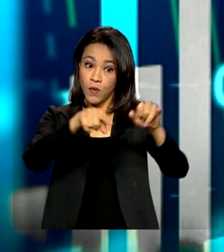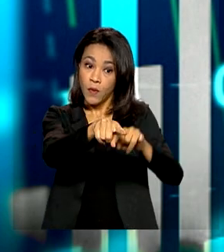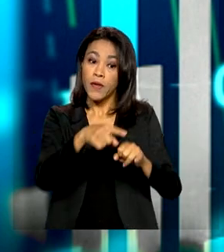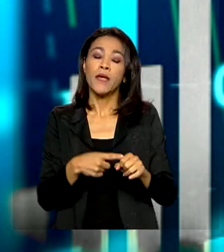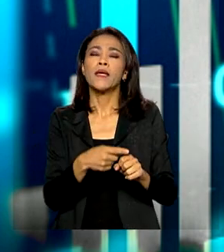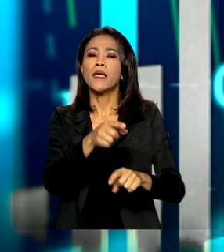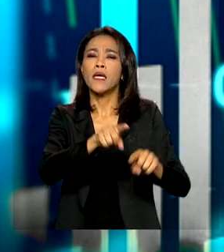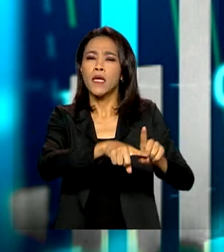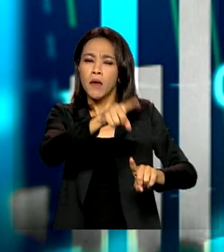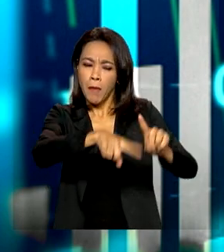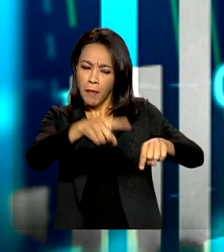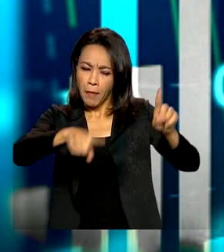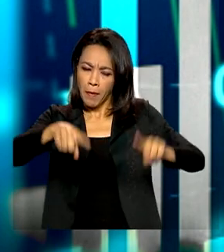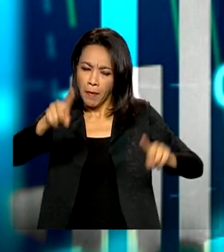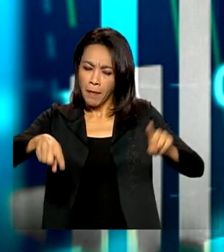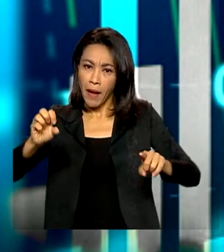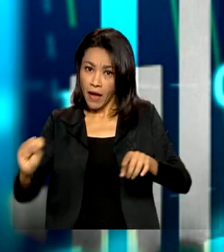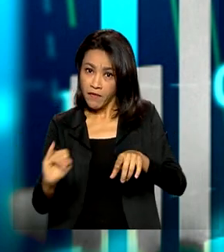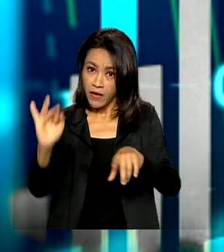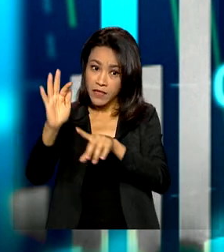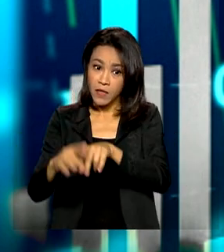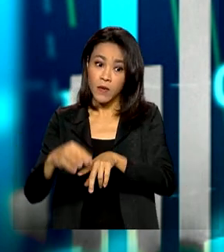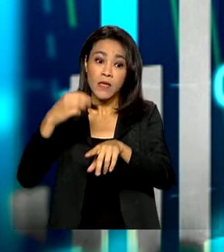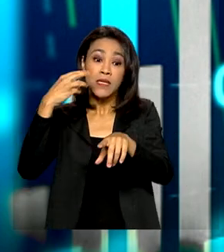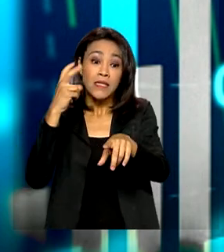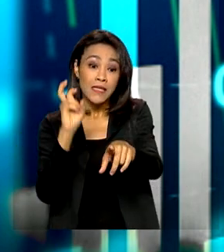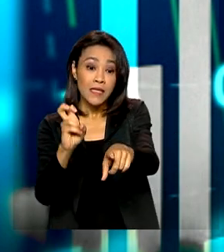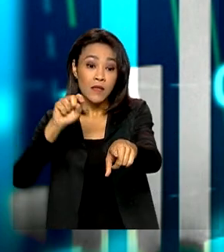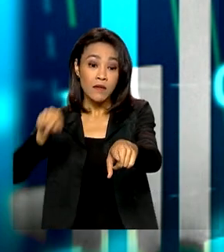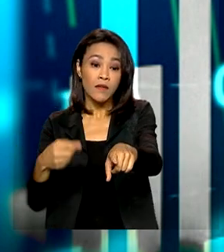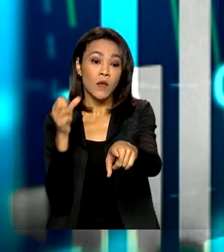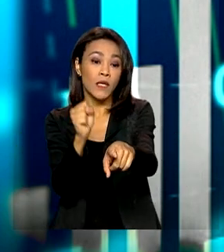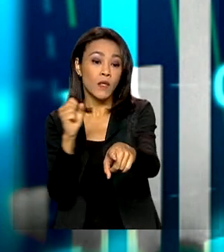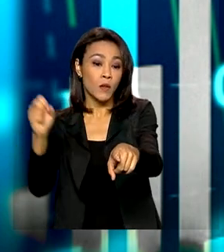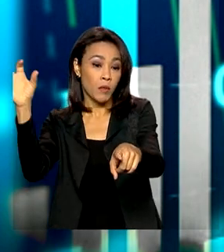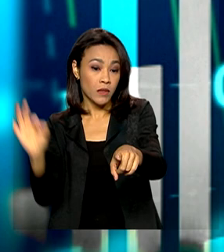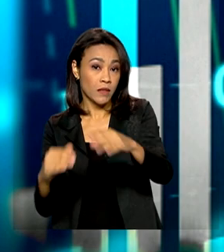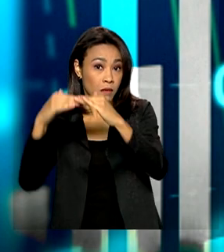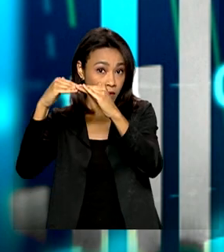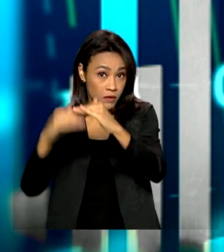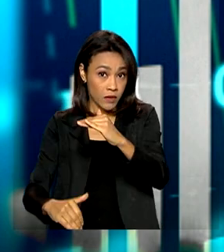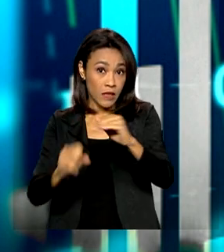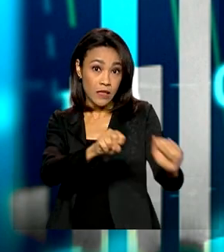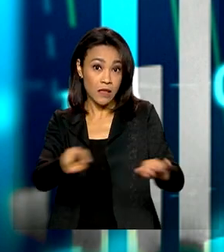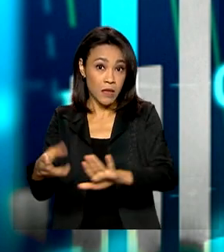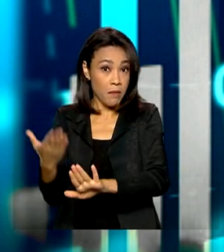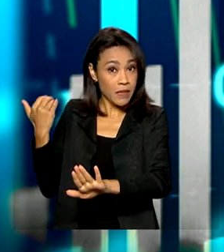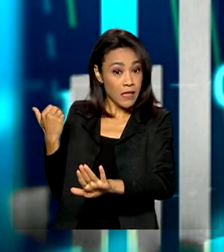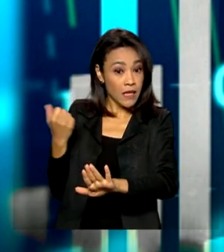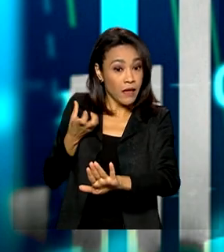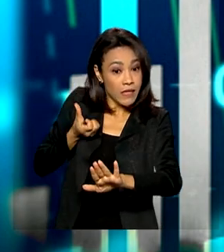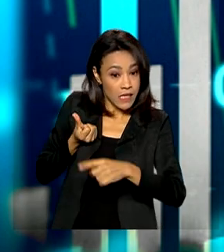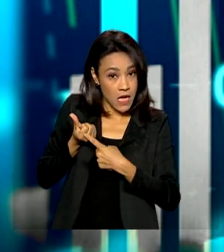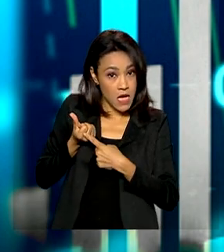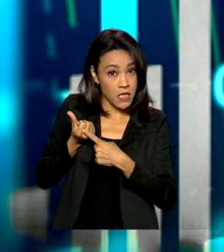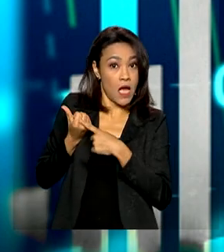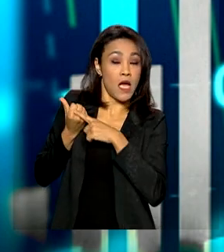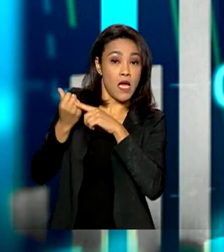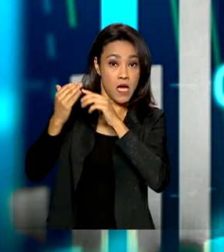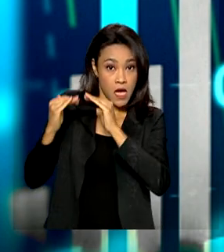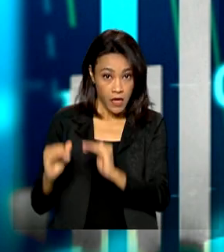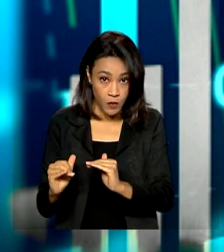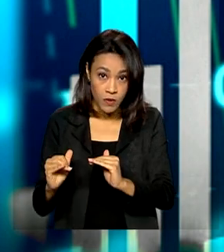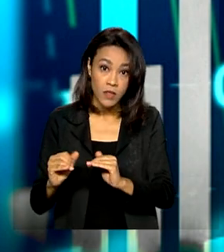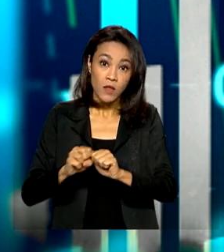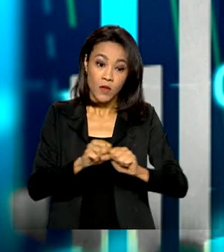inflação fique em 5,38%. Uma queda em relação à semana passada, que estava em 6%, e uma queda ainda maior em